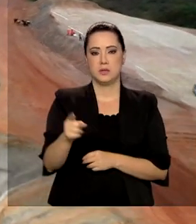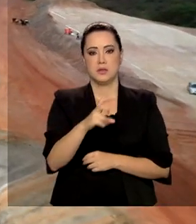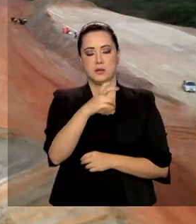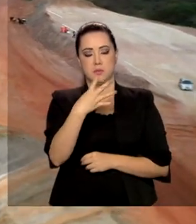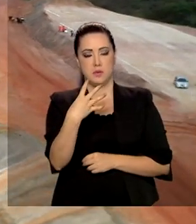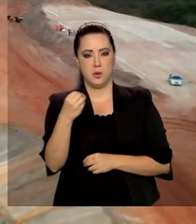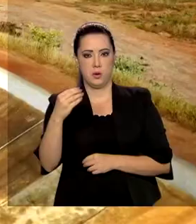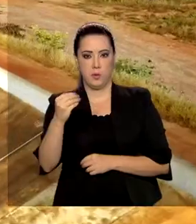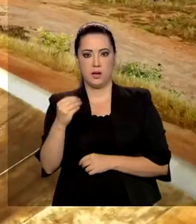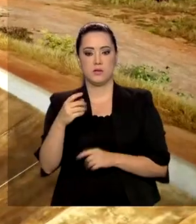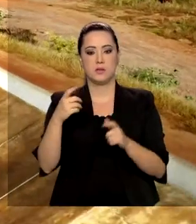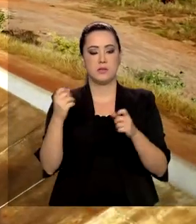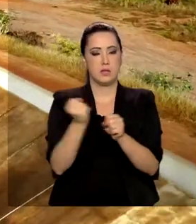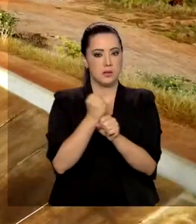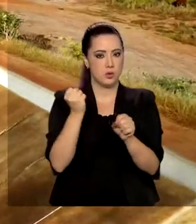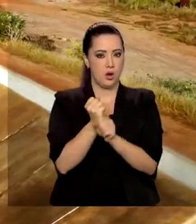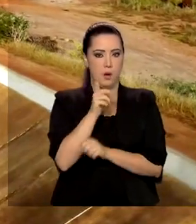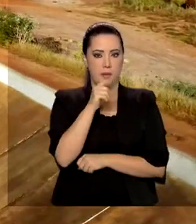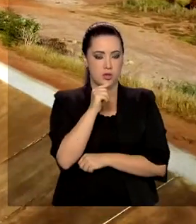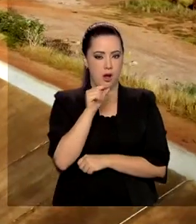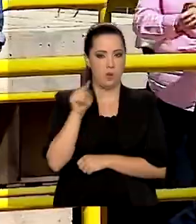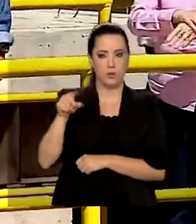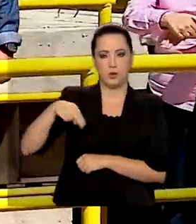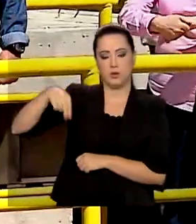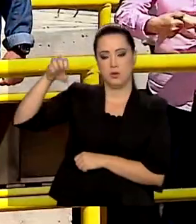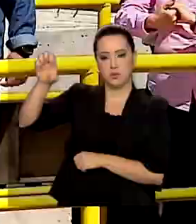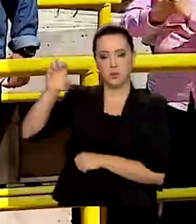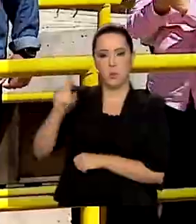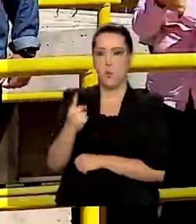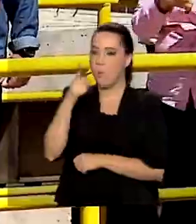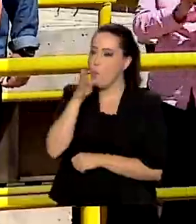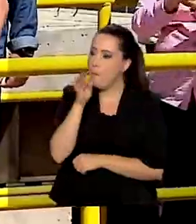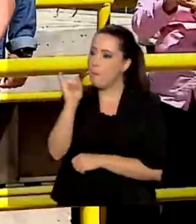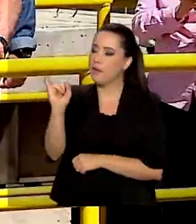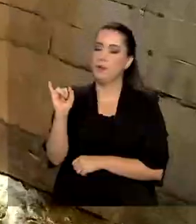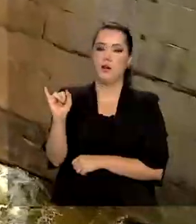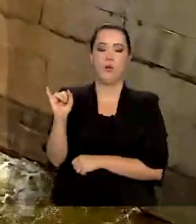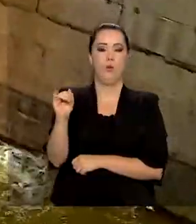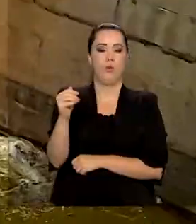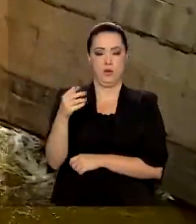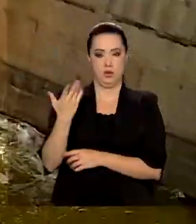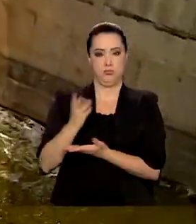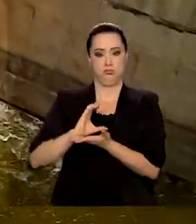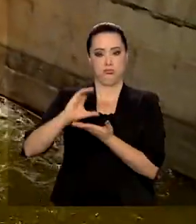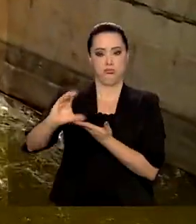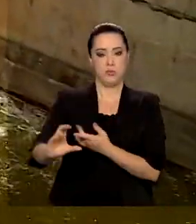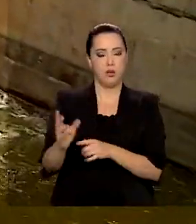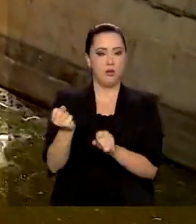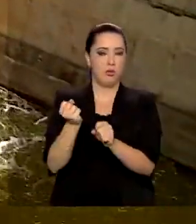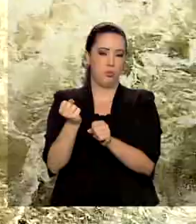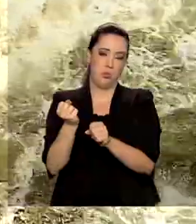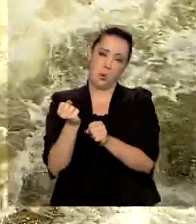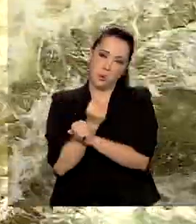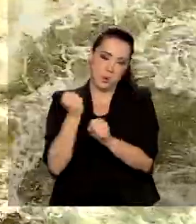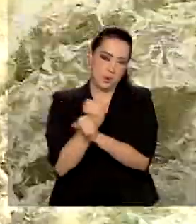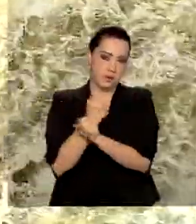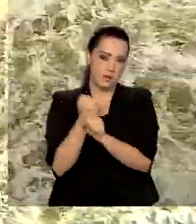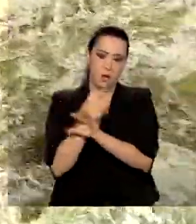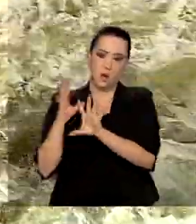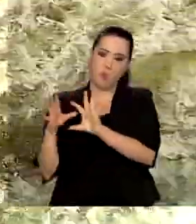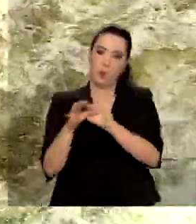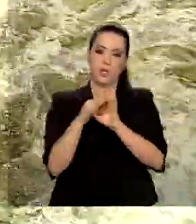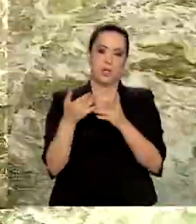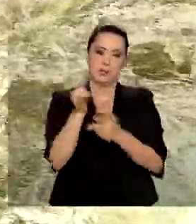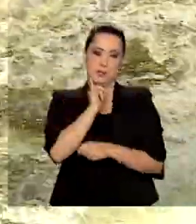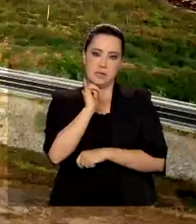obras hídricas. Só no Nordeste, 1 bilhão e 700 milhões de reais foram investidos em projetos como o de integração